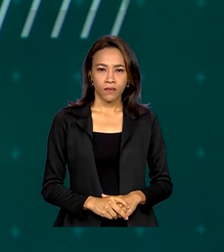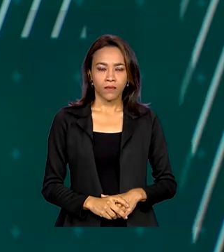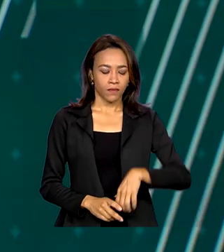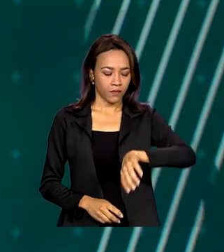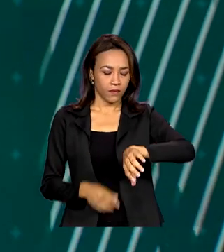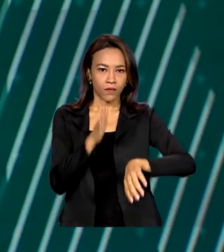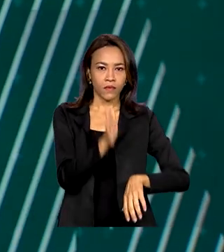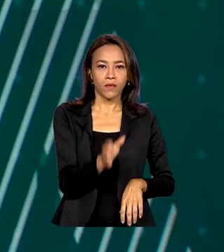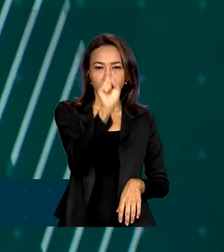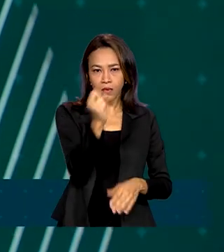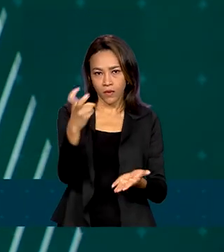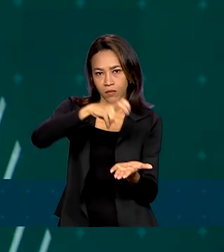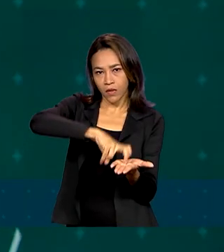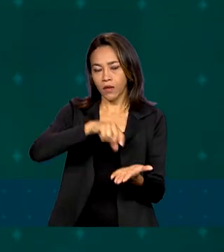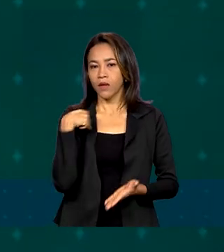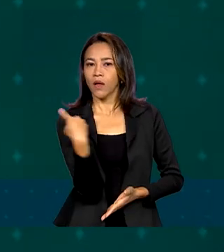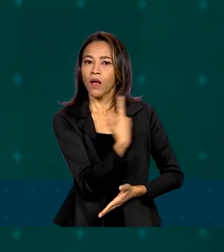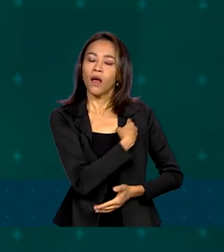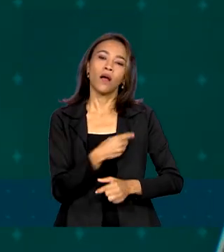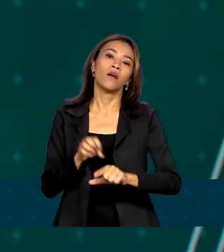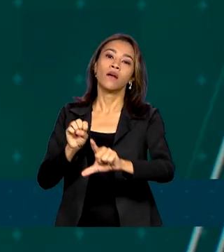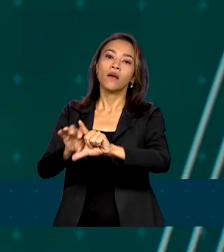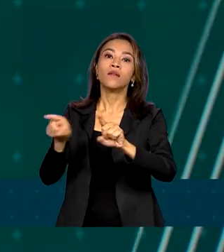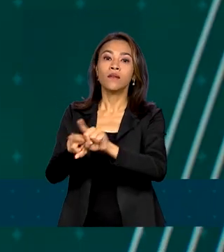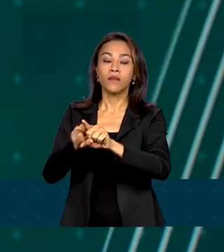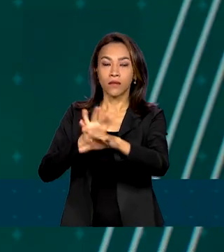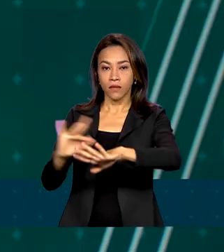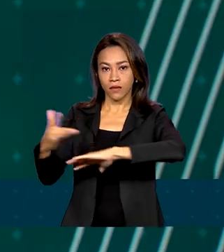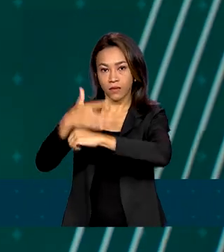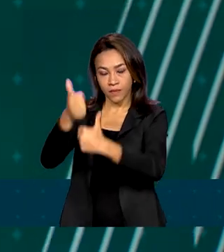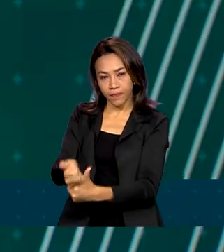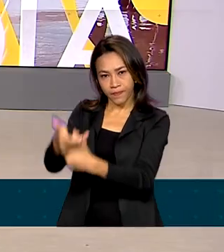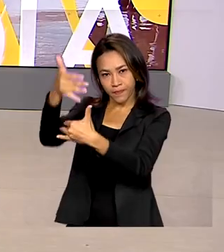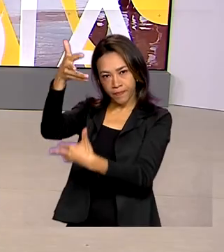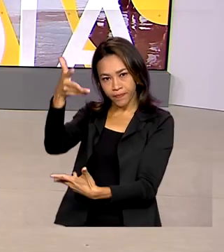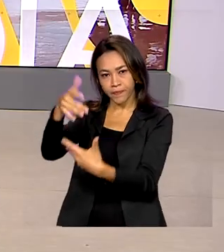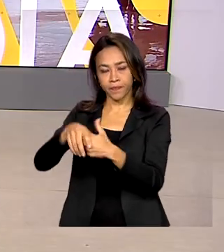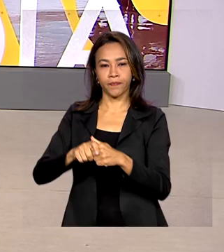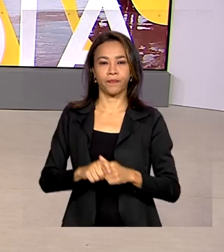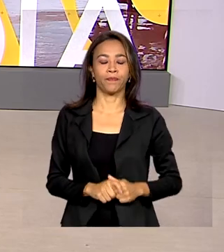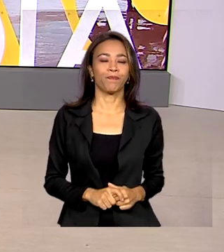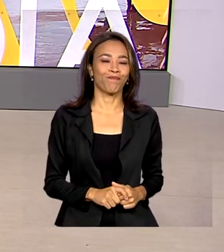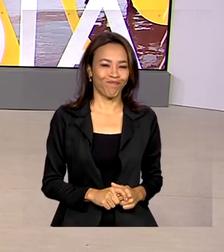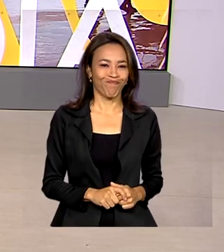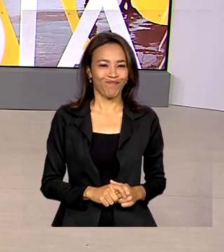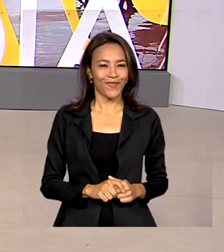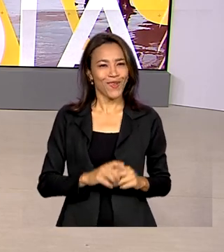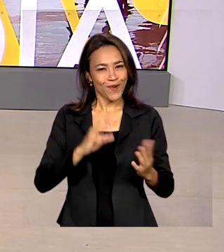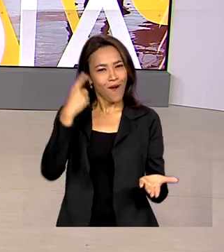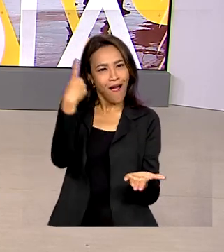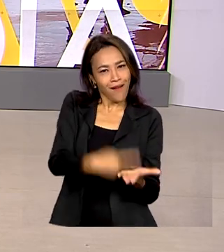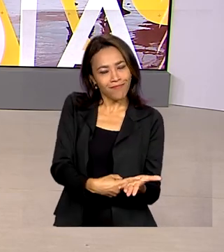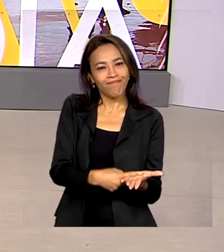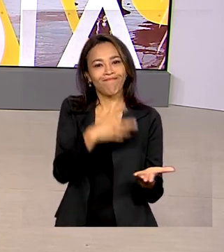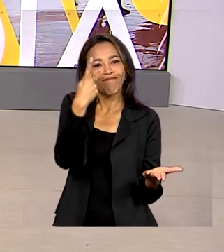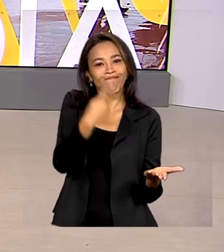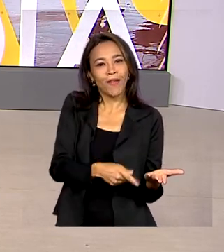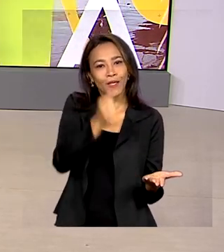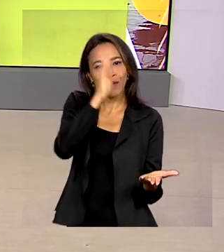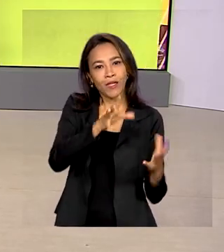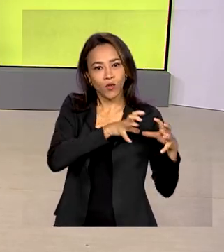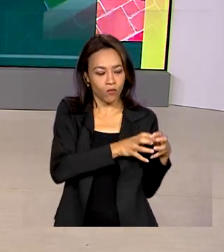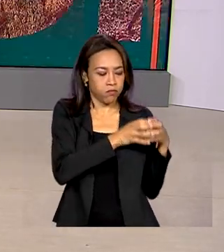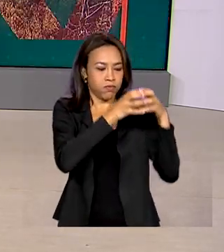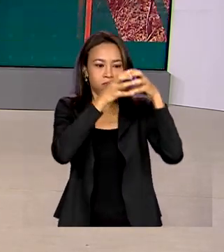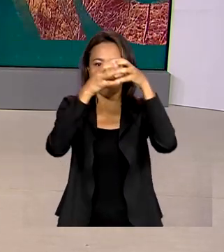Oito horas da manhã, estamos ao vivo também pelas redes sociais. Uma missão humanitária brasileira embarcou para